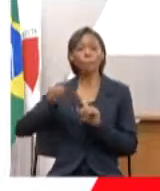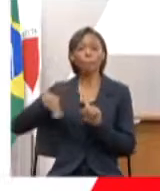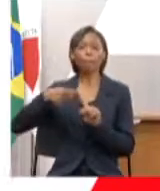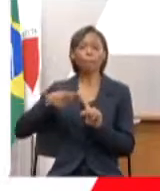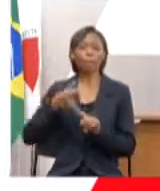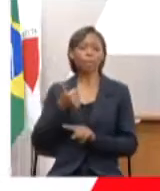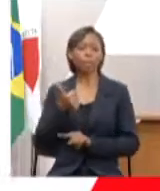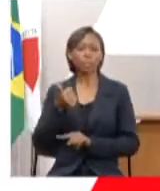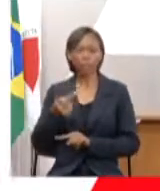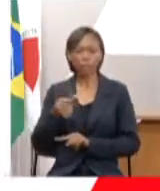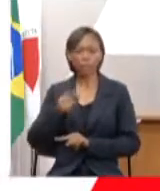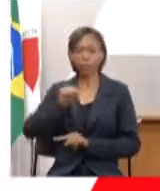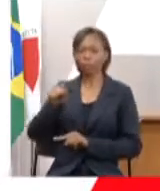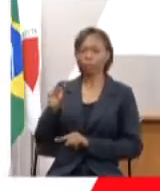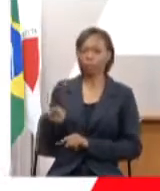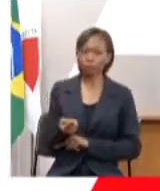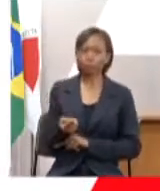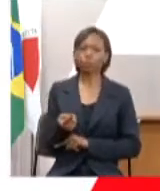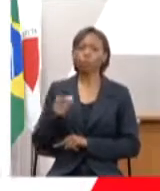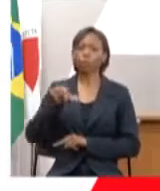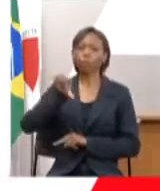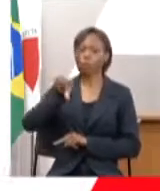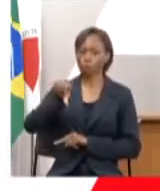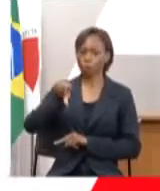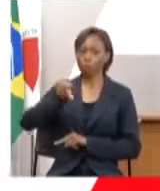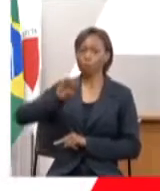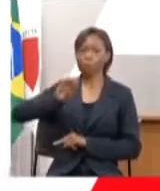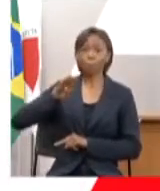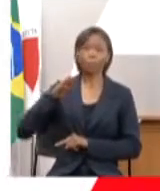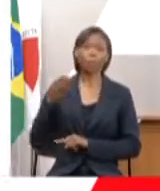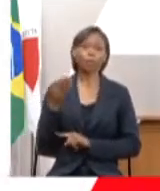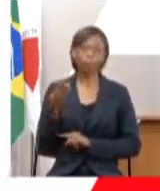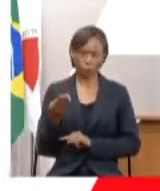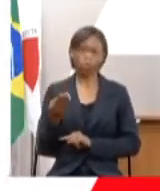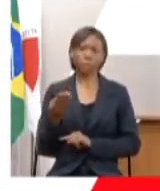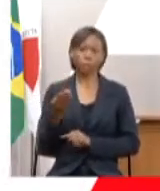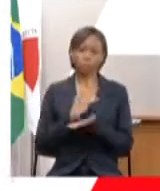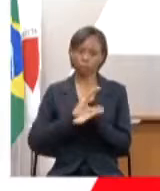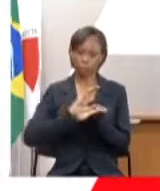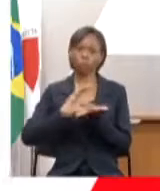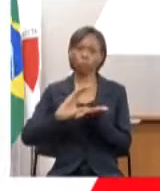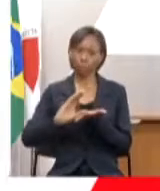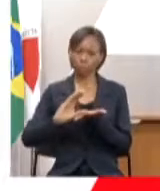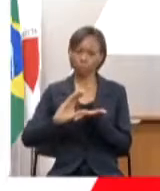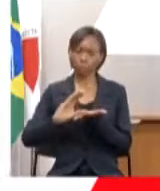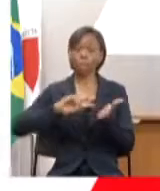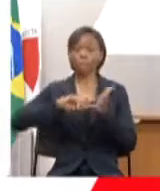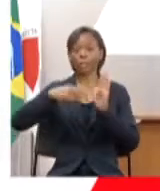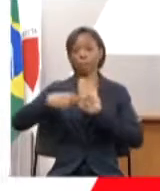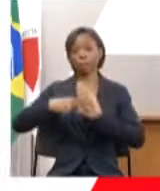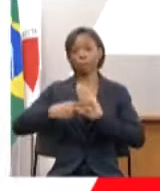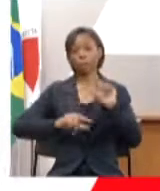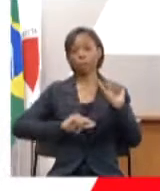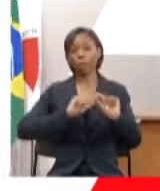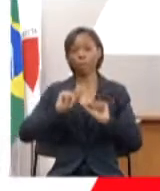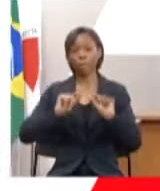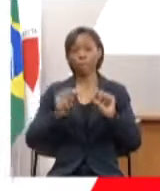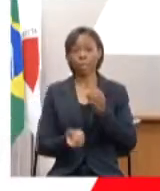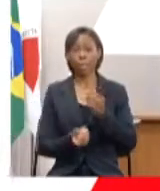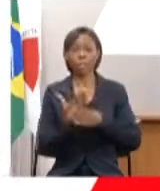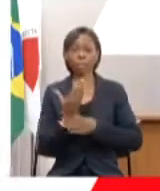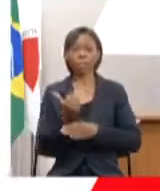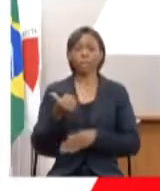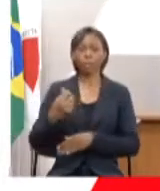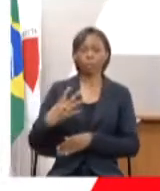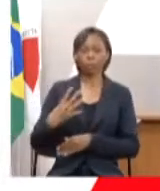bilhões. Investimentos da ordem de 17,9 bilhões significa criação de 14.511